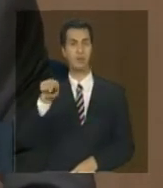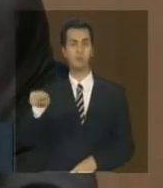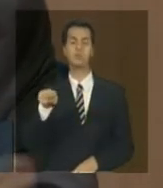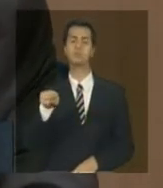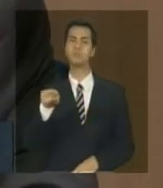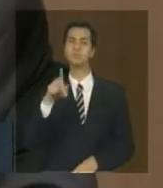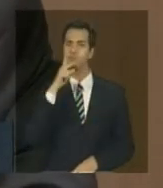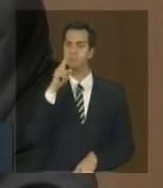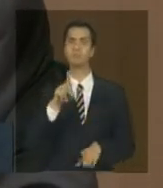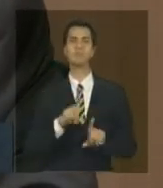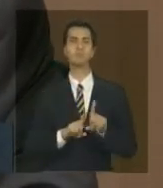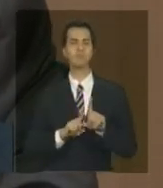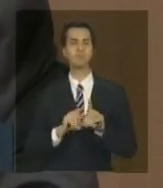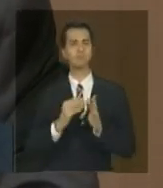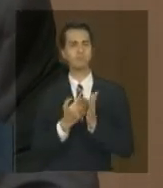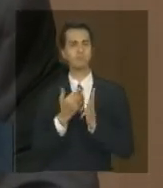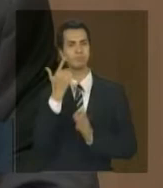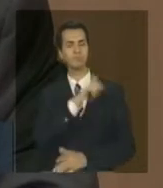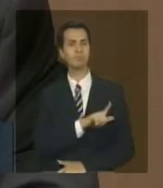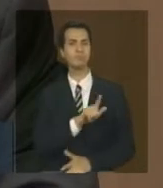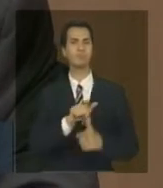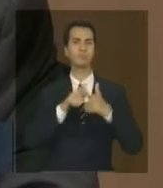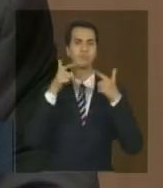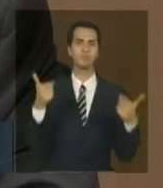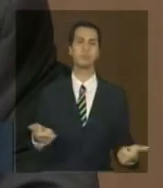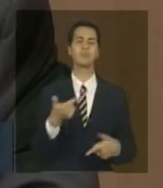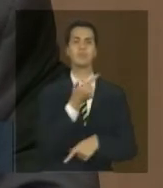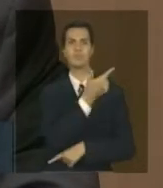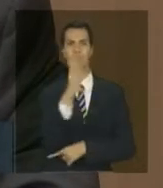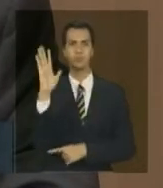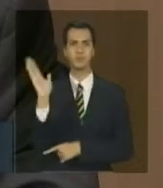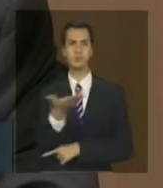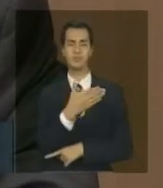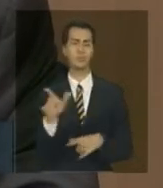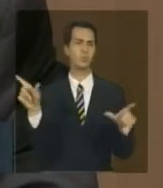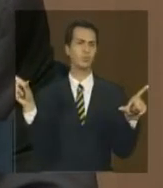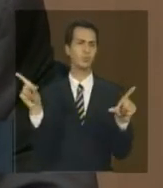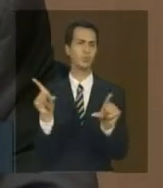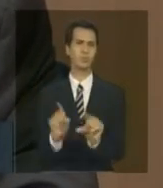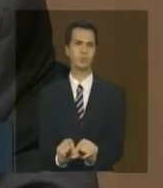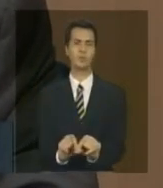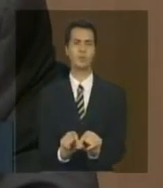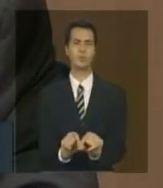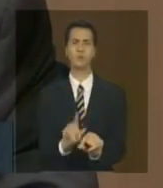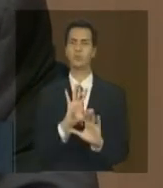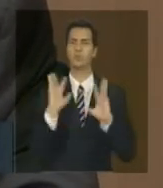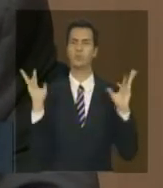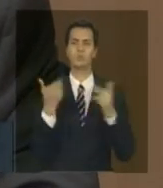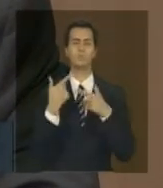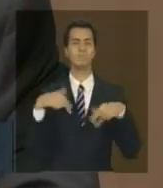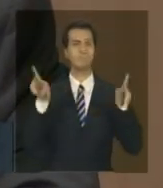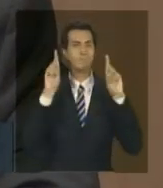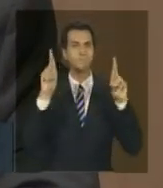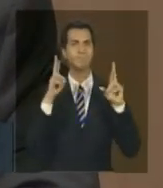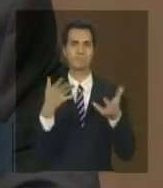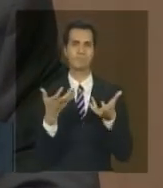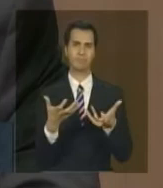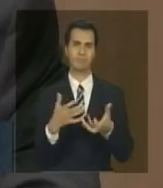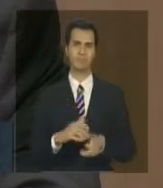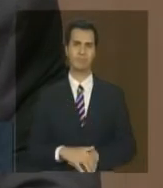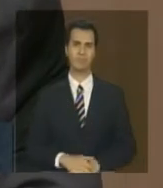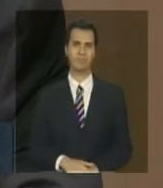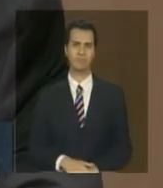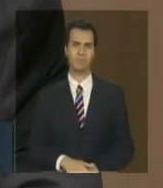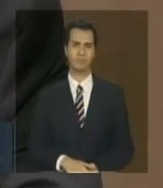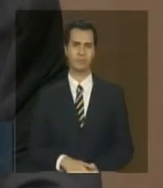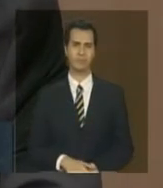maioria ambiciona na sociedade e nós aqui no Ministério do Ambiente de caminhar para um desmatamento zero seguinte aqui